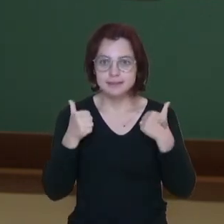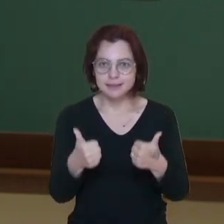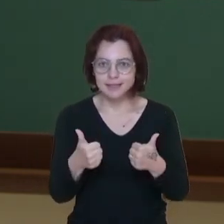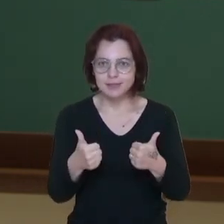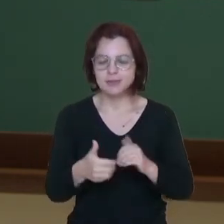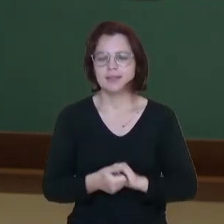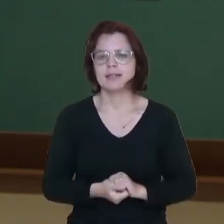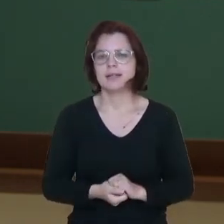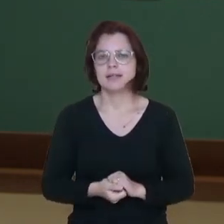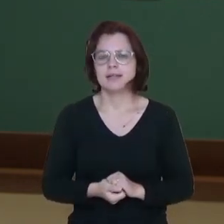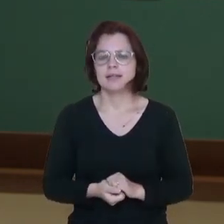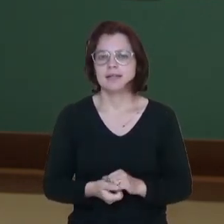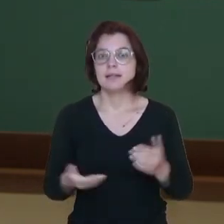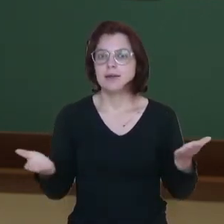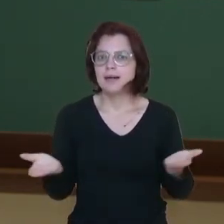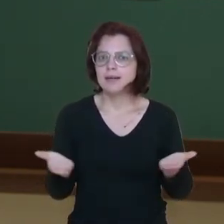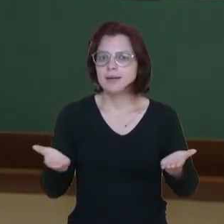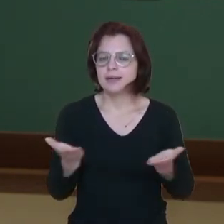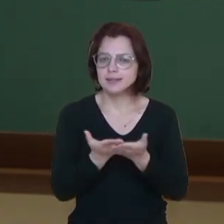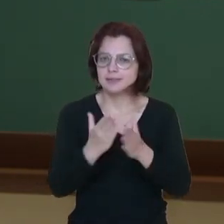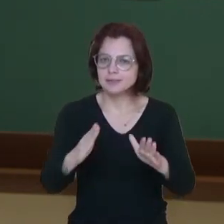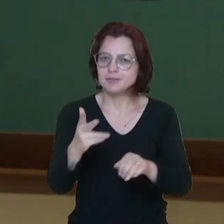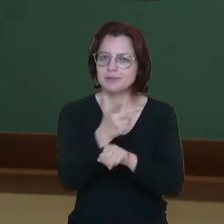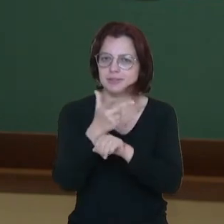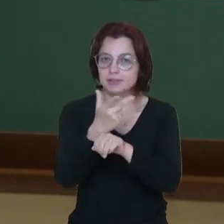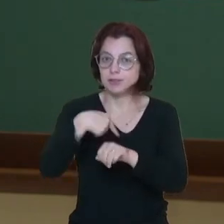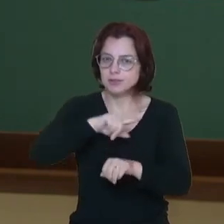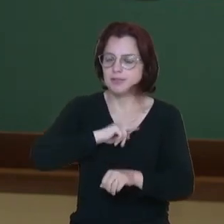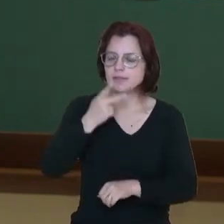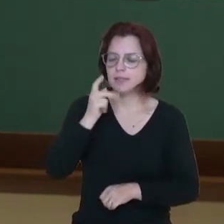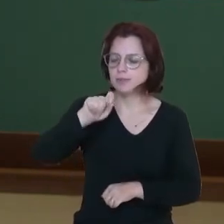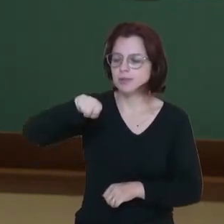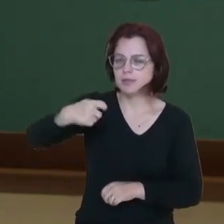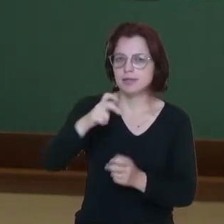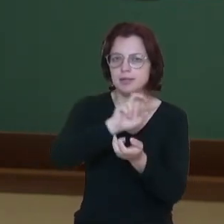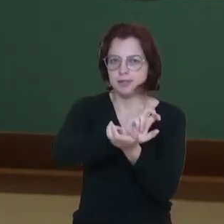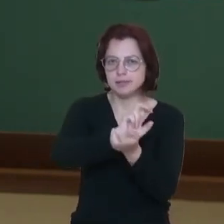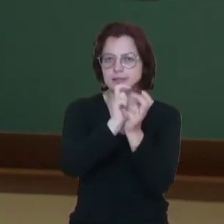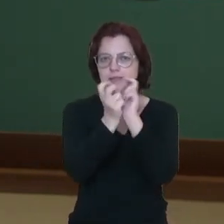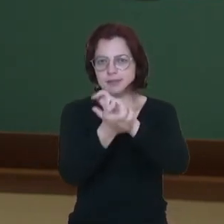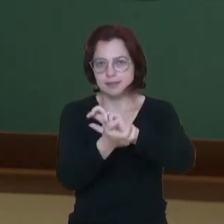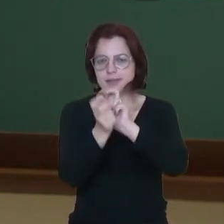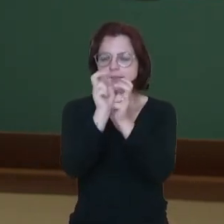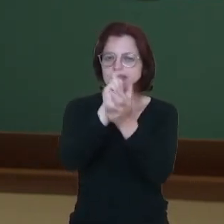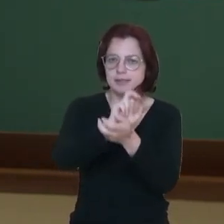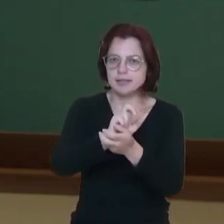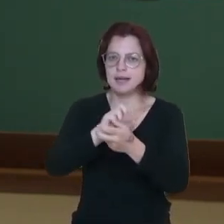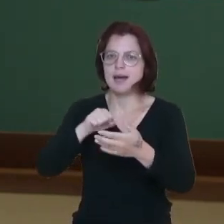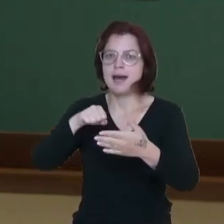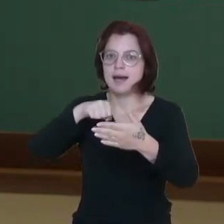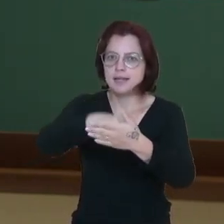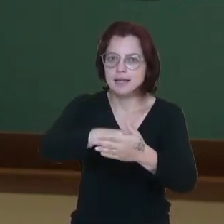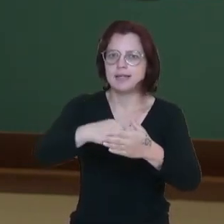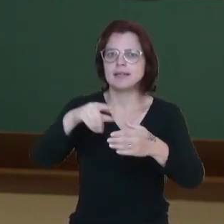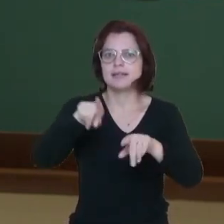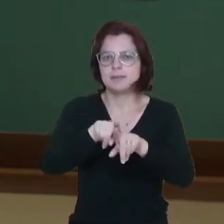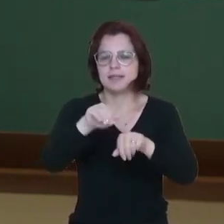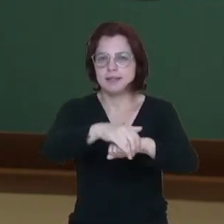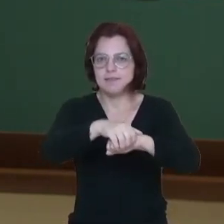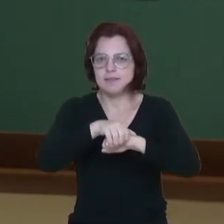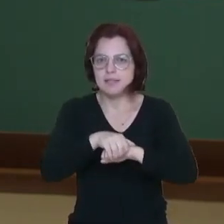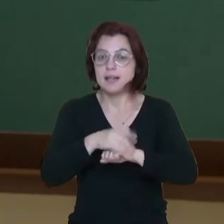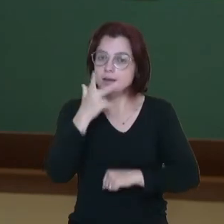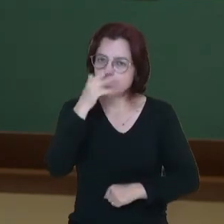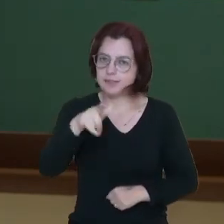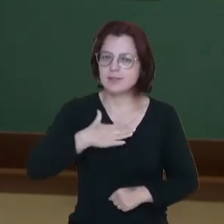Nós, então, ficamos por aqui. Nesse vídeo, nós falamos sobre golpes de ataque na capoeira. Espero que vocês